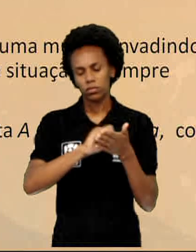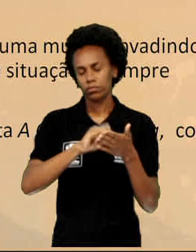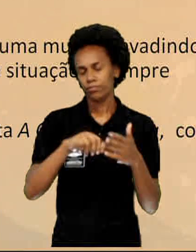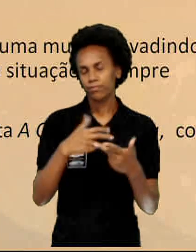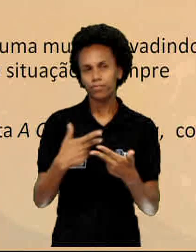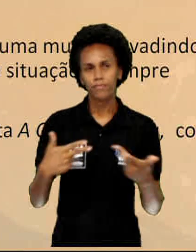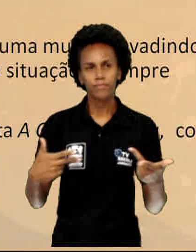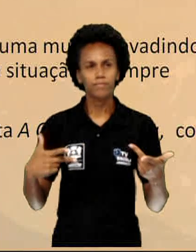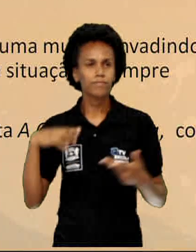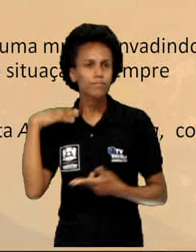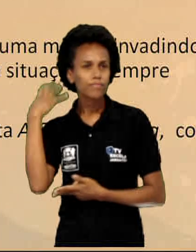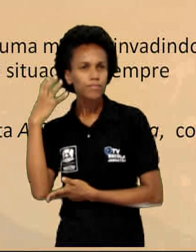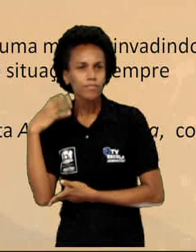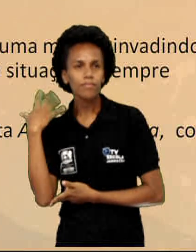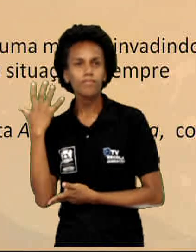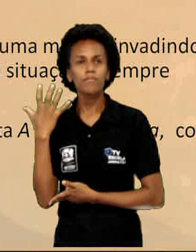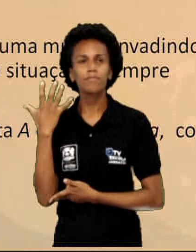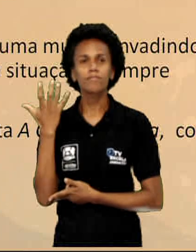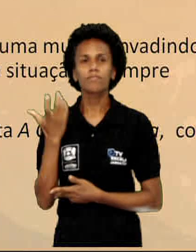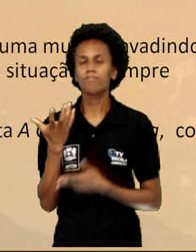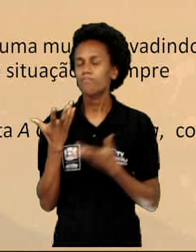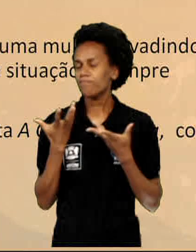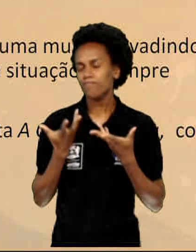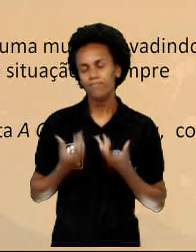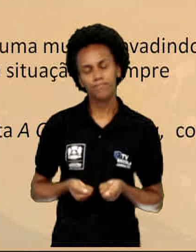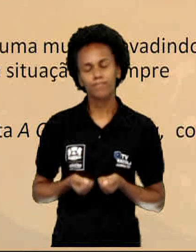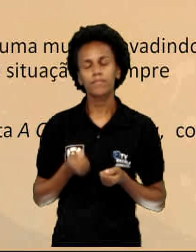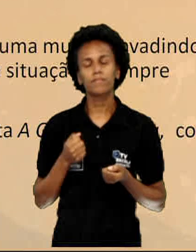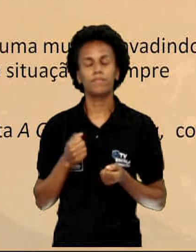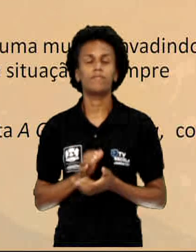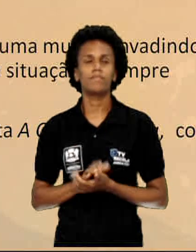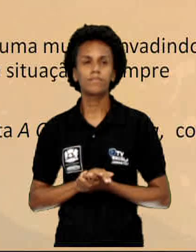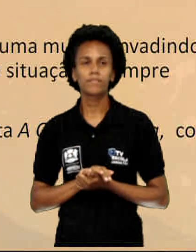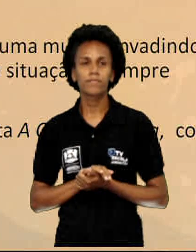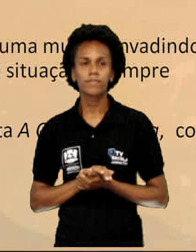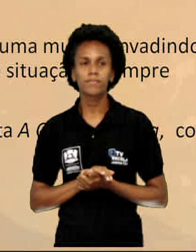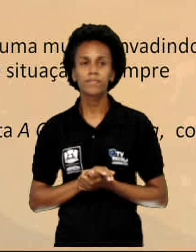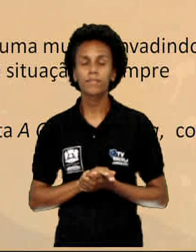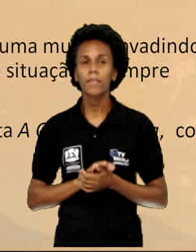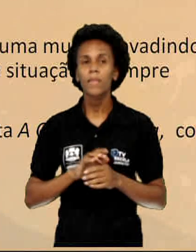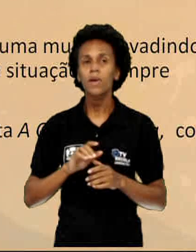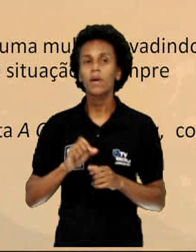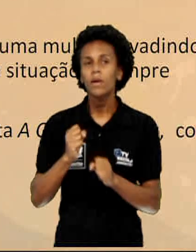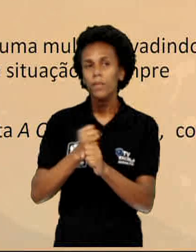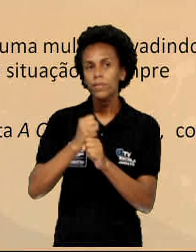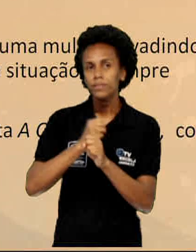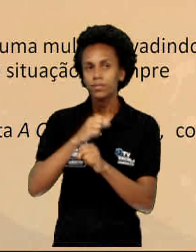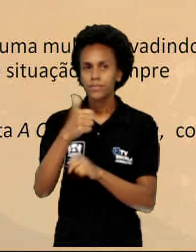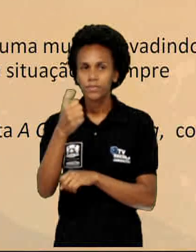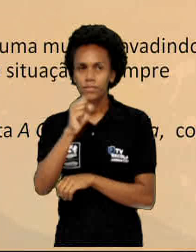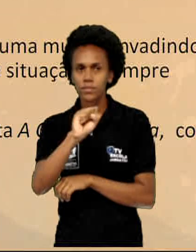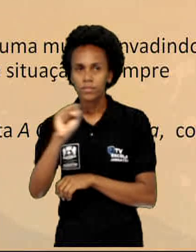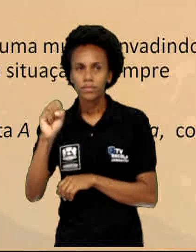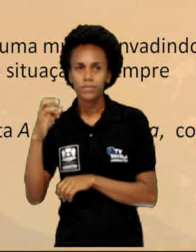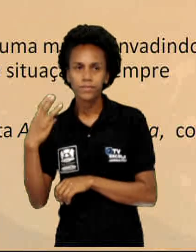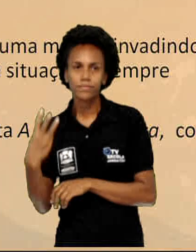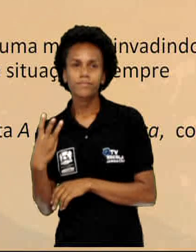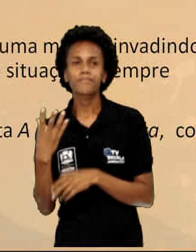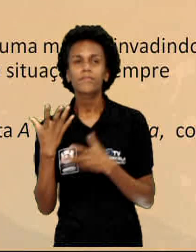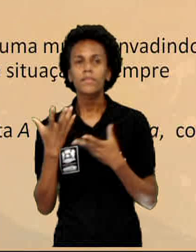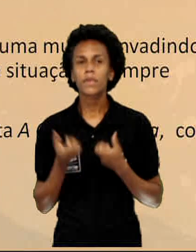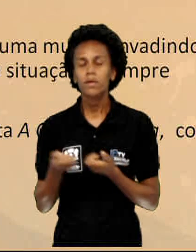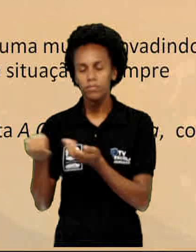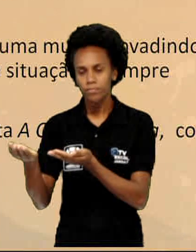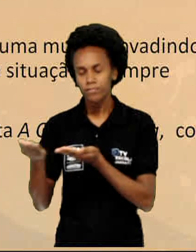composições que não foram aceitas. Só em 1883, recebeu o